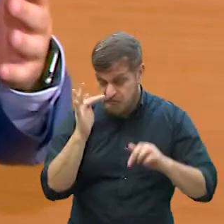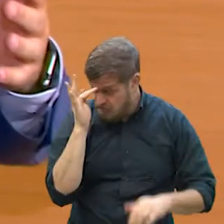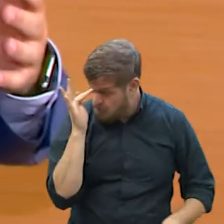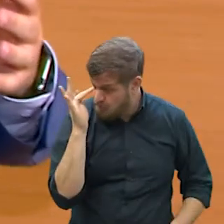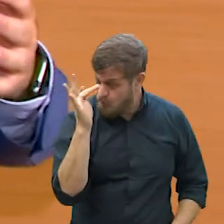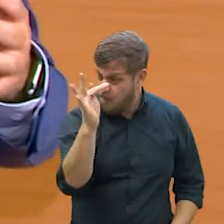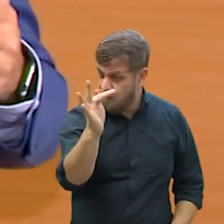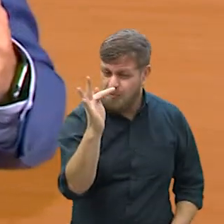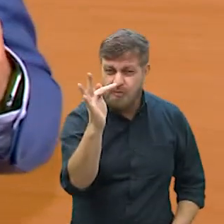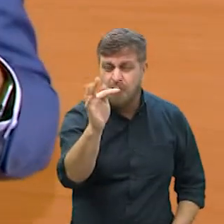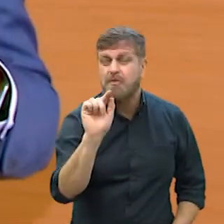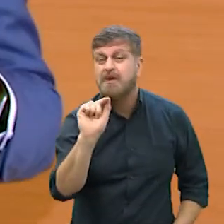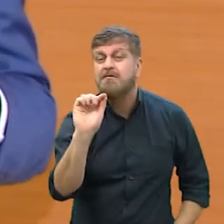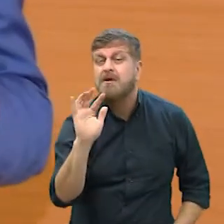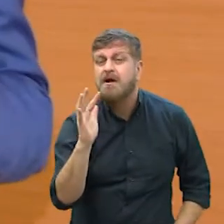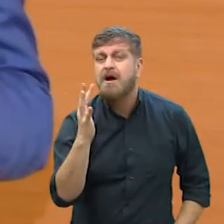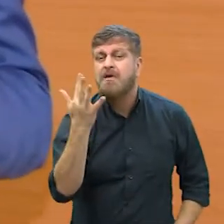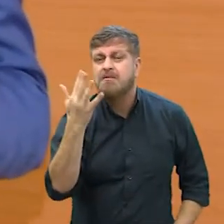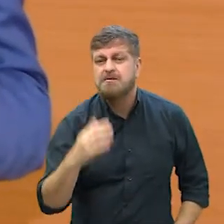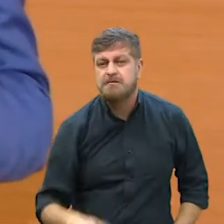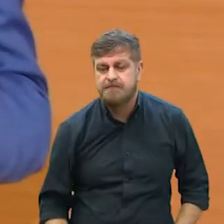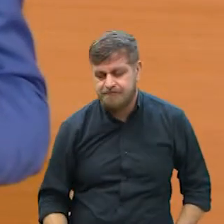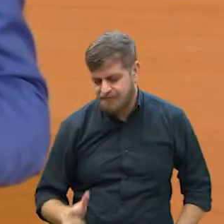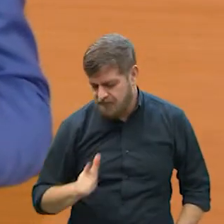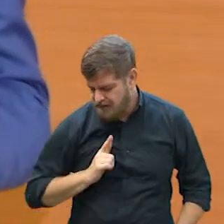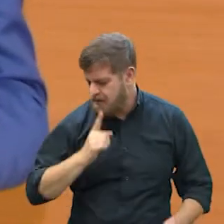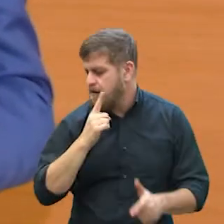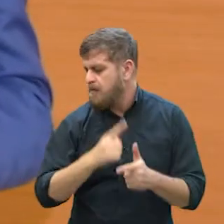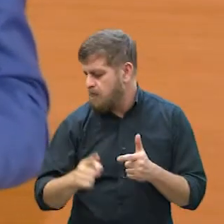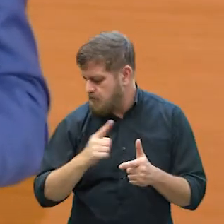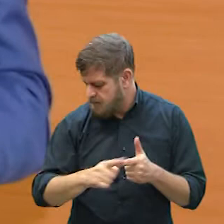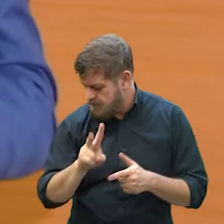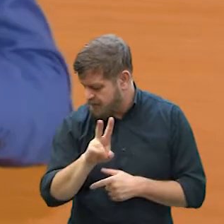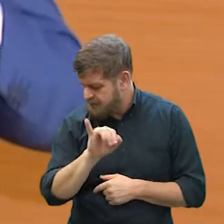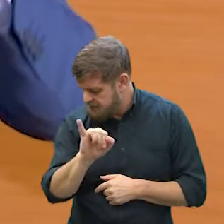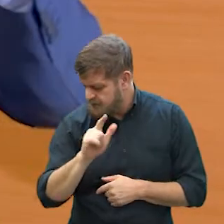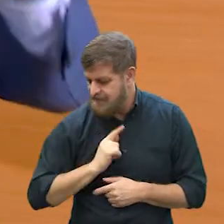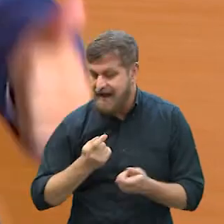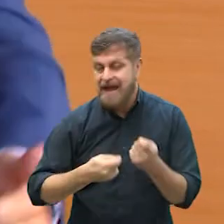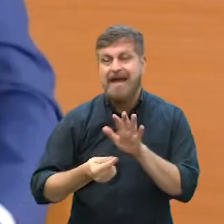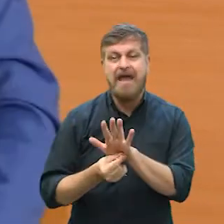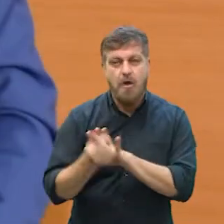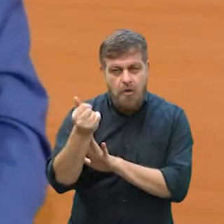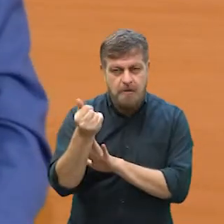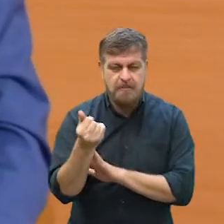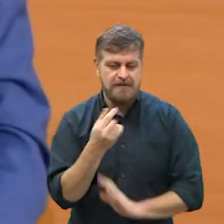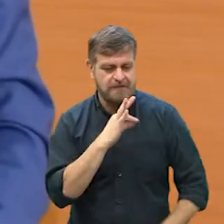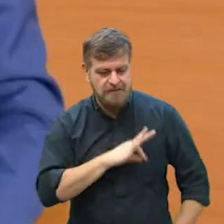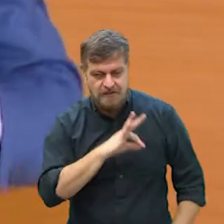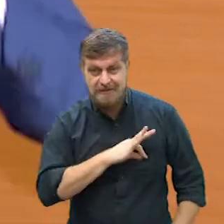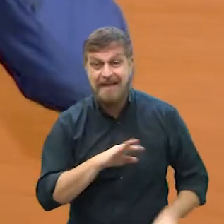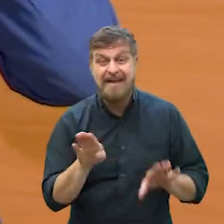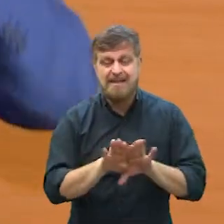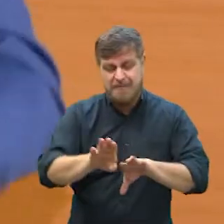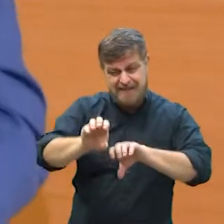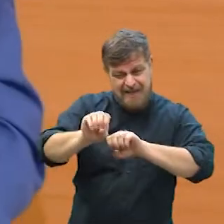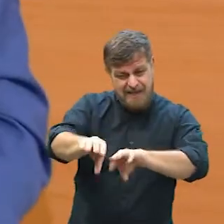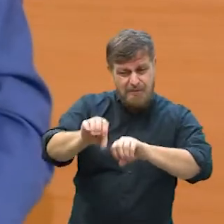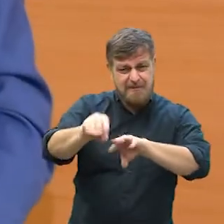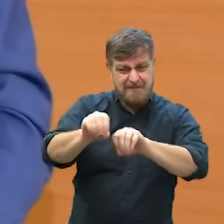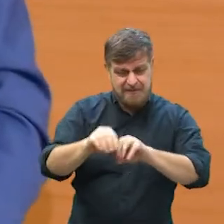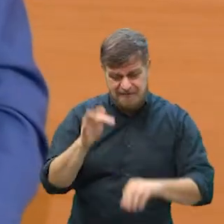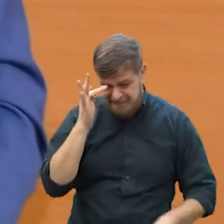futuramente vai ter problema, tanto na parte econômica, na parte financeira, na parte de